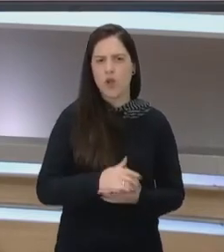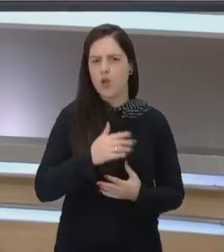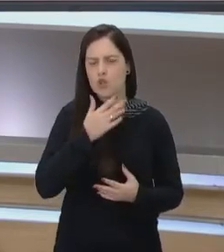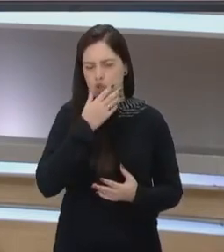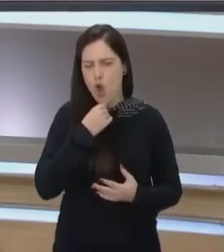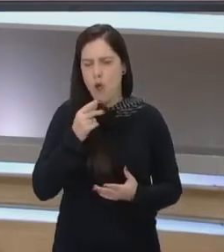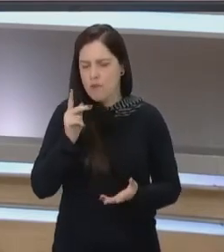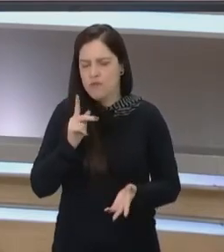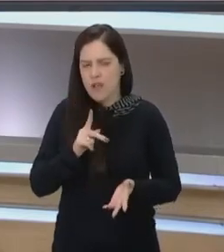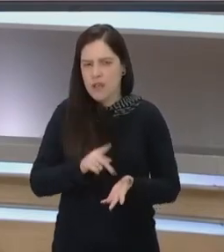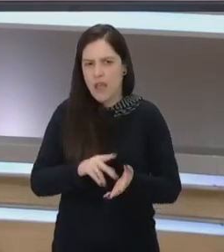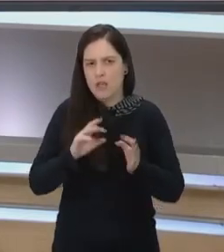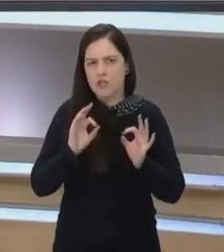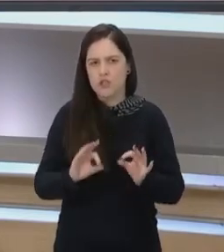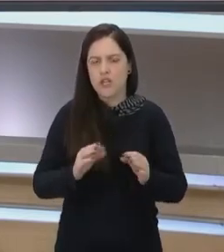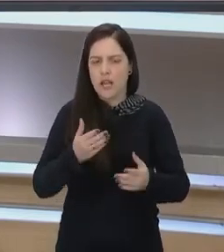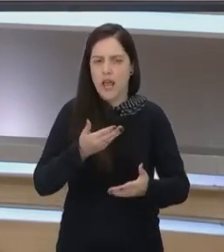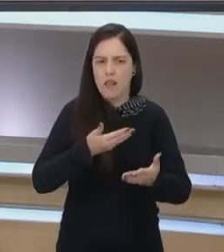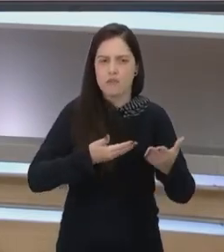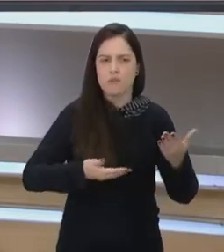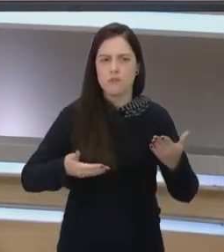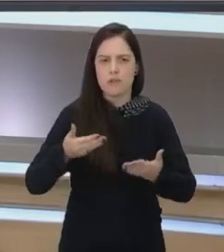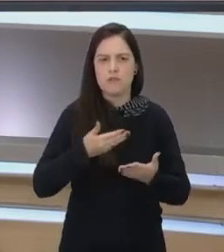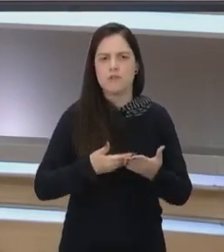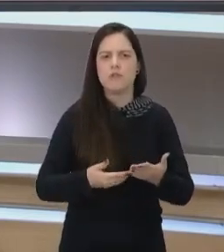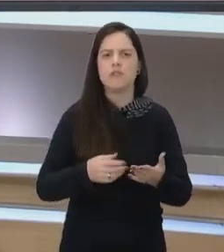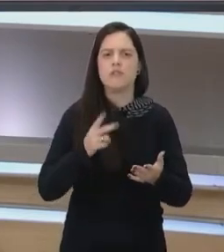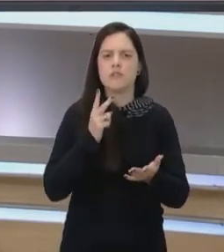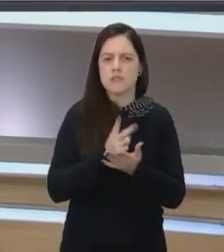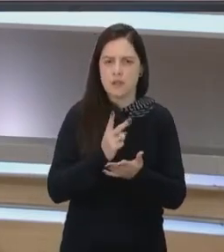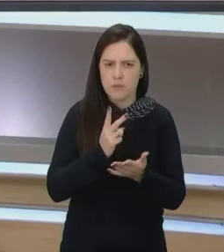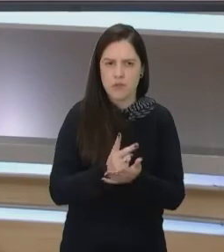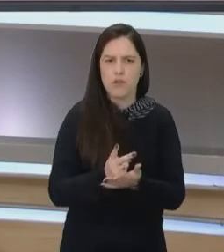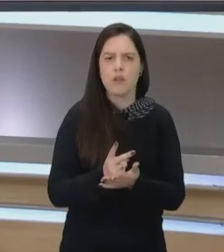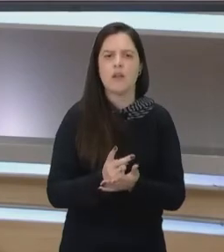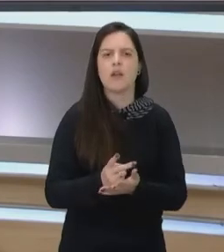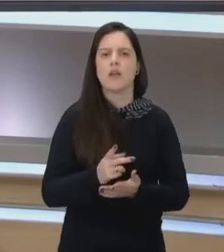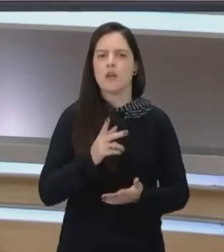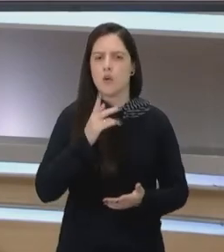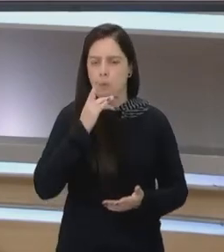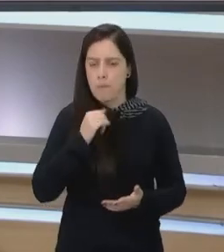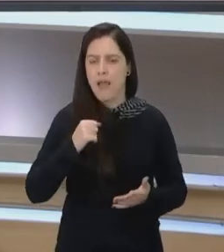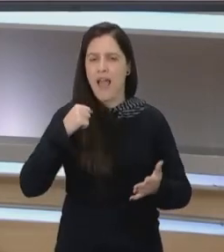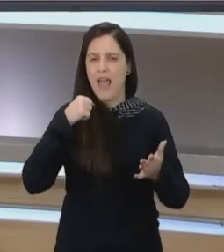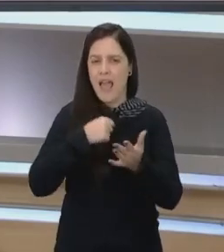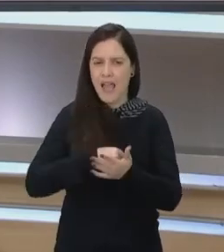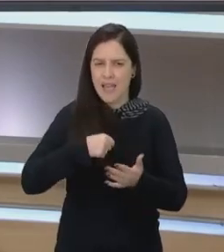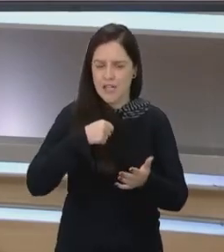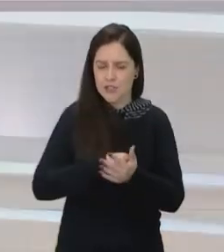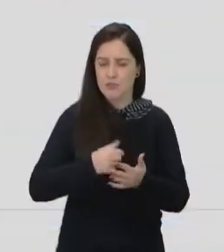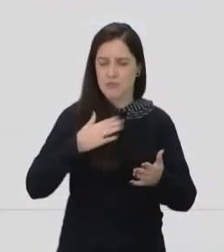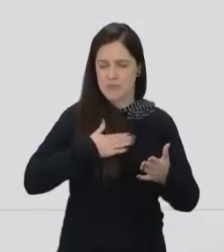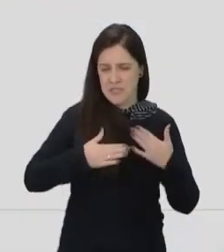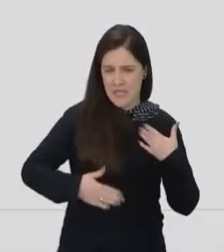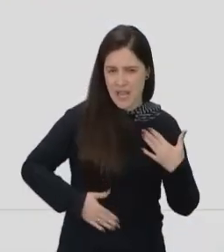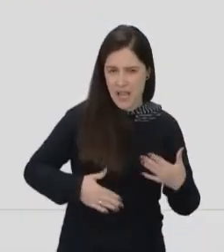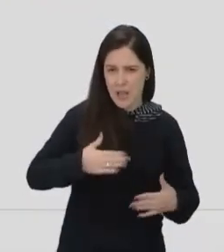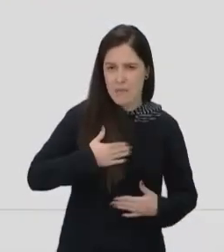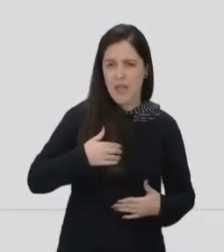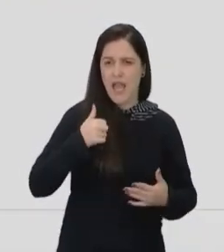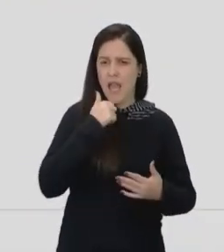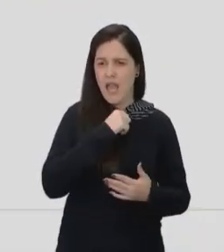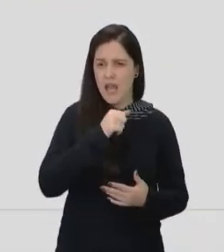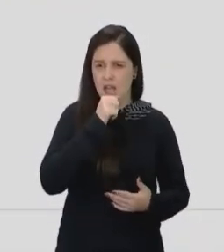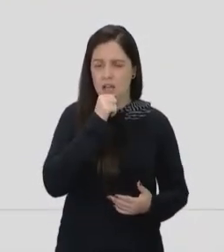mesmo, né? Dentro de um relacionamento. E eles presenciam o tempo inteiro o pai agredindo fisicamente, verbalmente, a mãe.